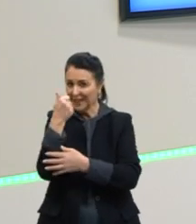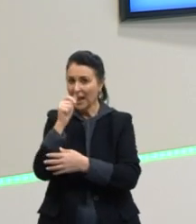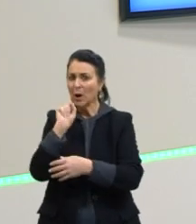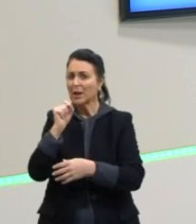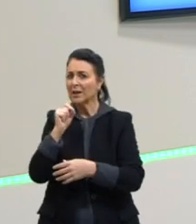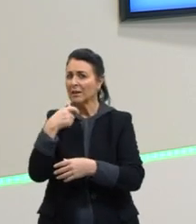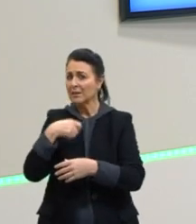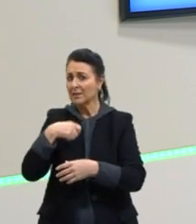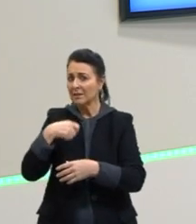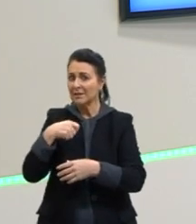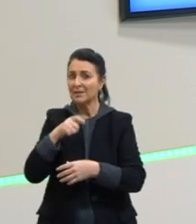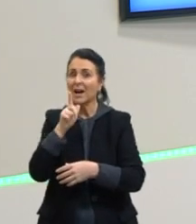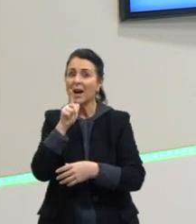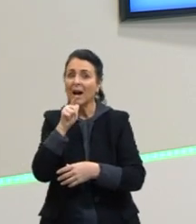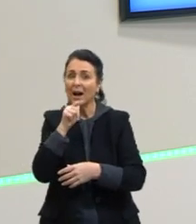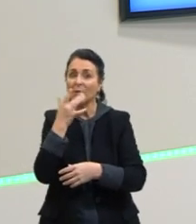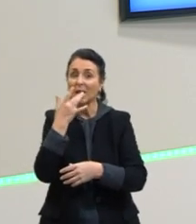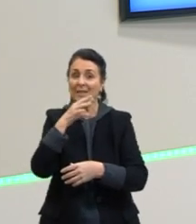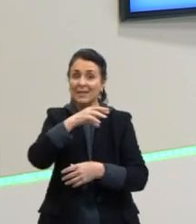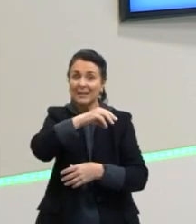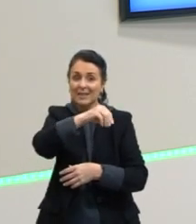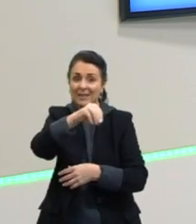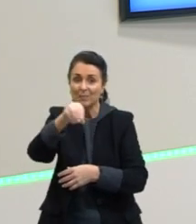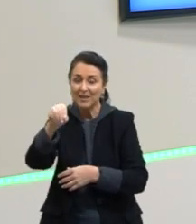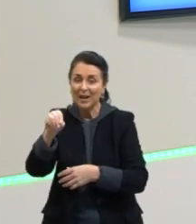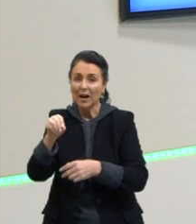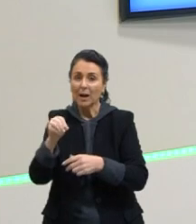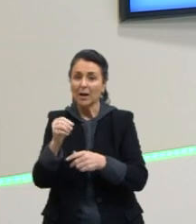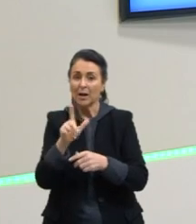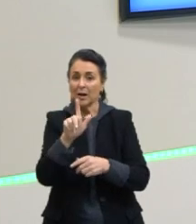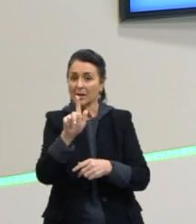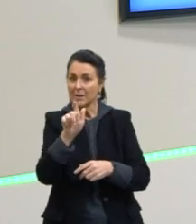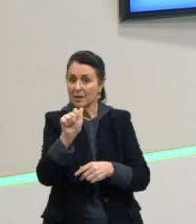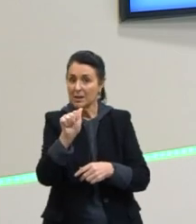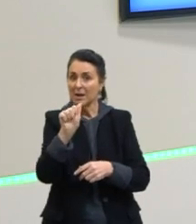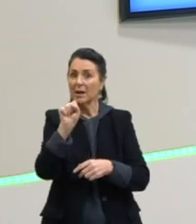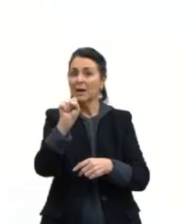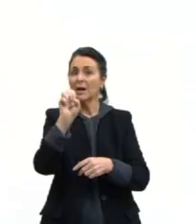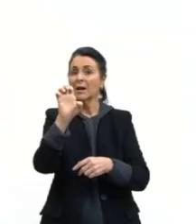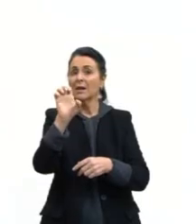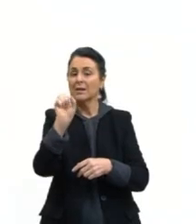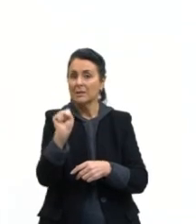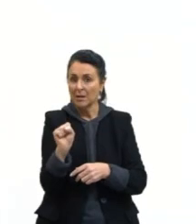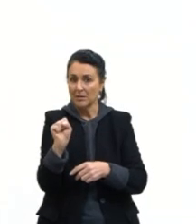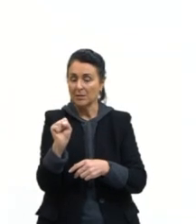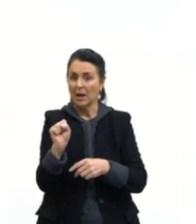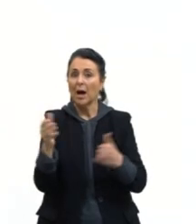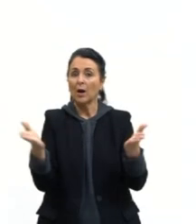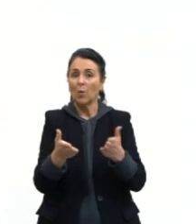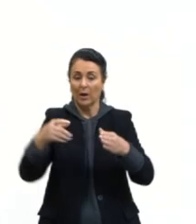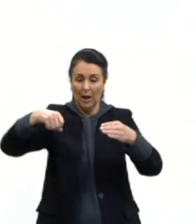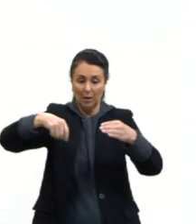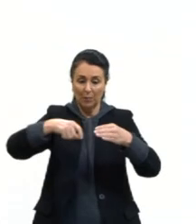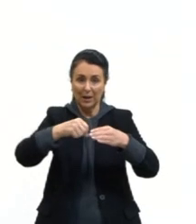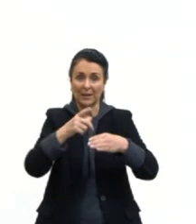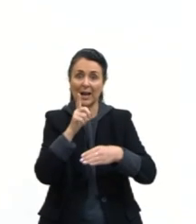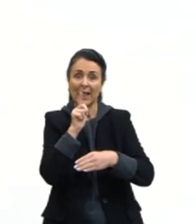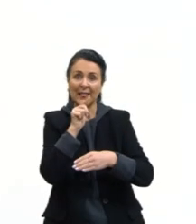precisar. Água, sais minerais e os gases. Aqui na hidroponia, vai ter os gases,